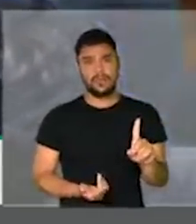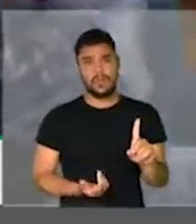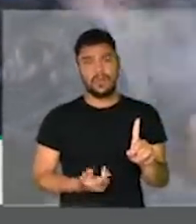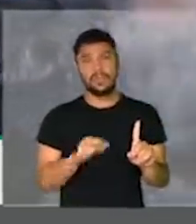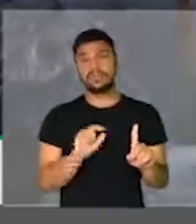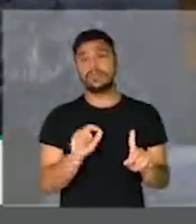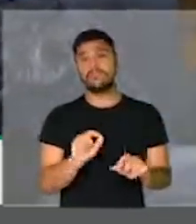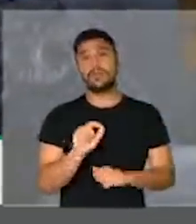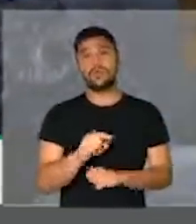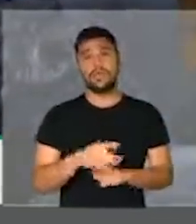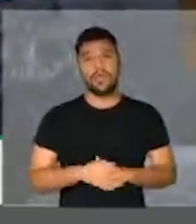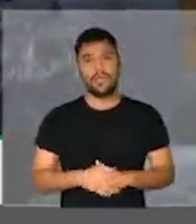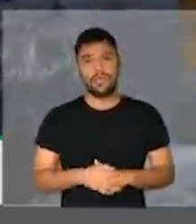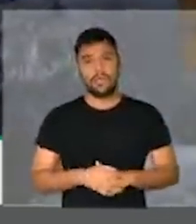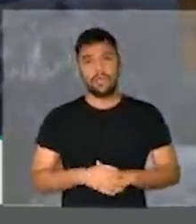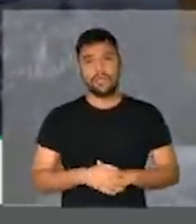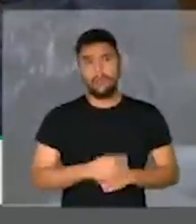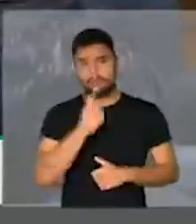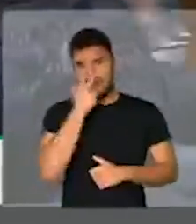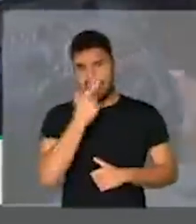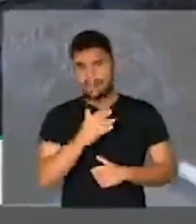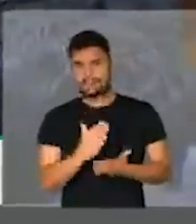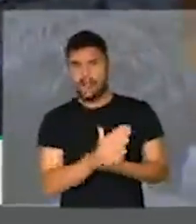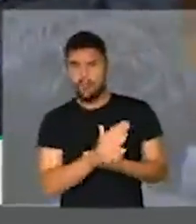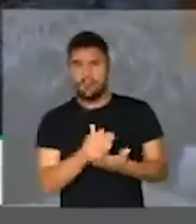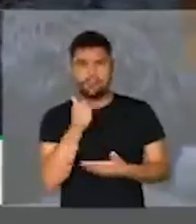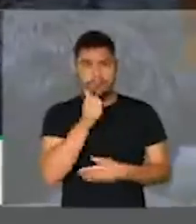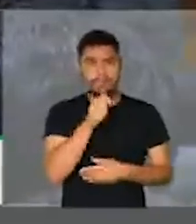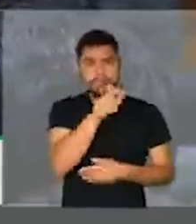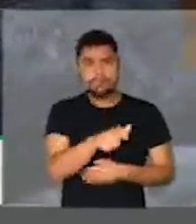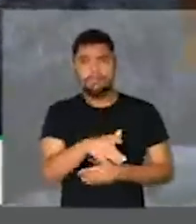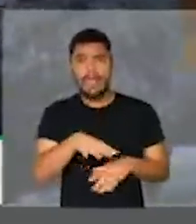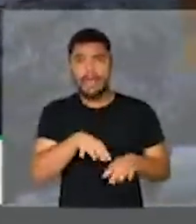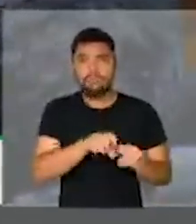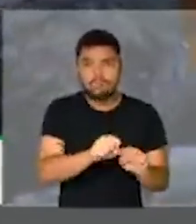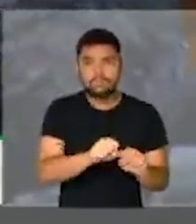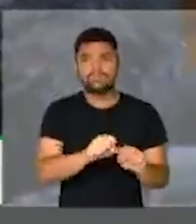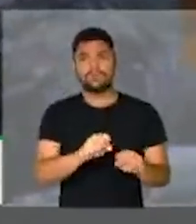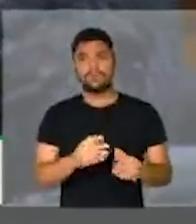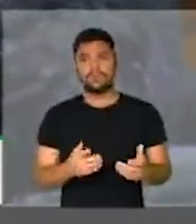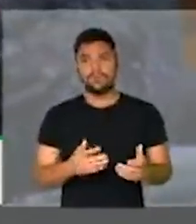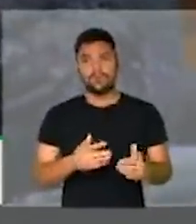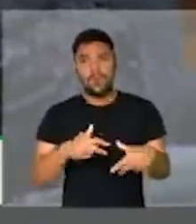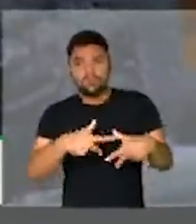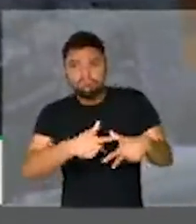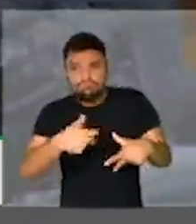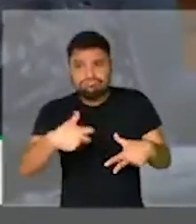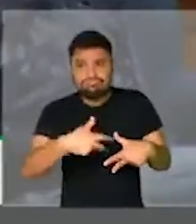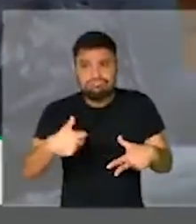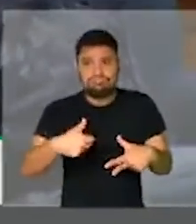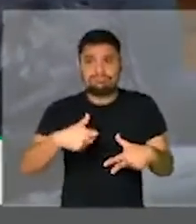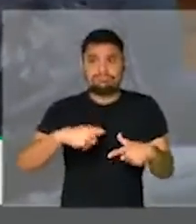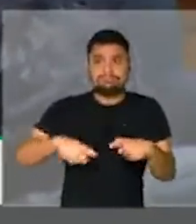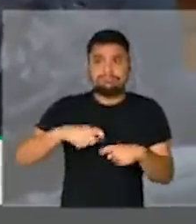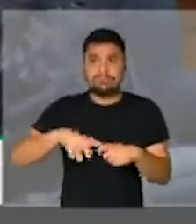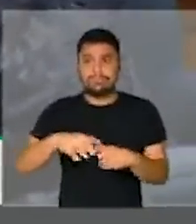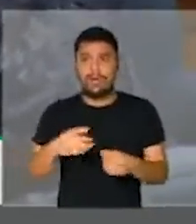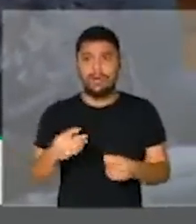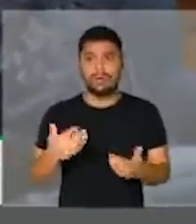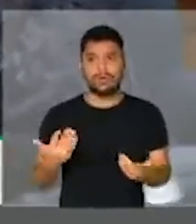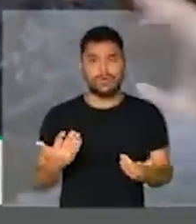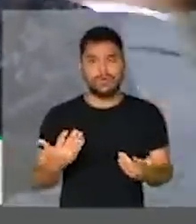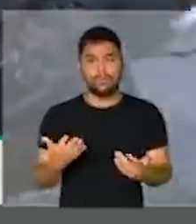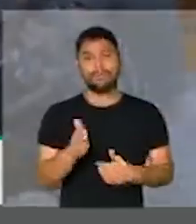acobertando as circunstâncias de abuso e de exploração sexual. Senhor Presidente, nós já retiramos do Código